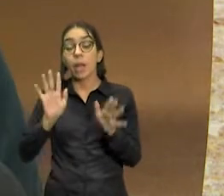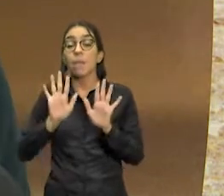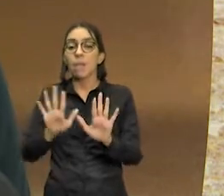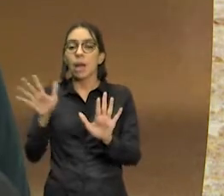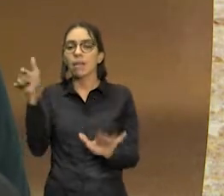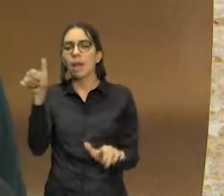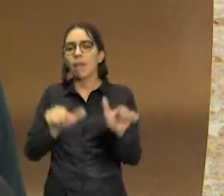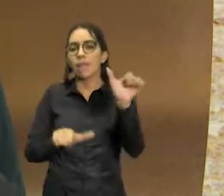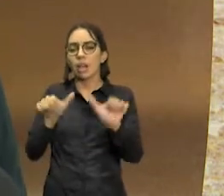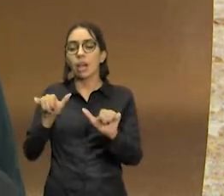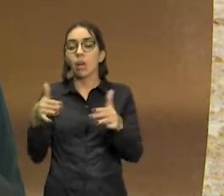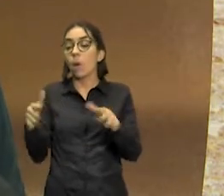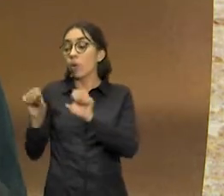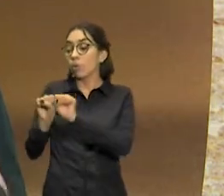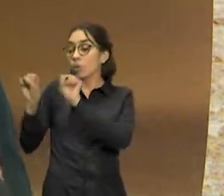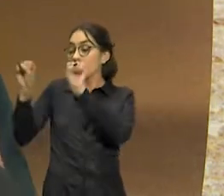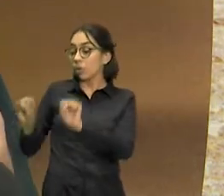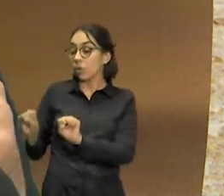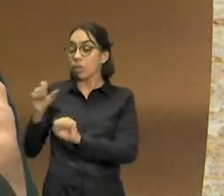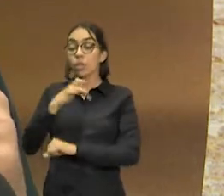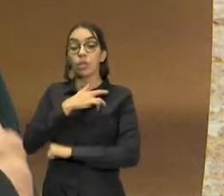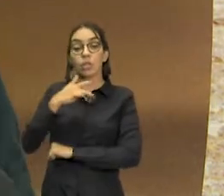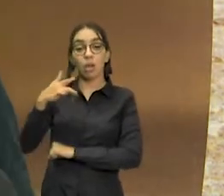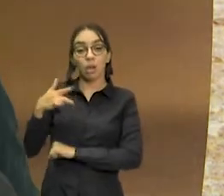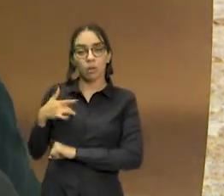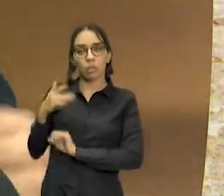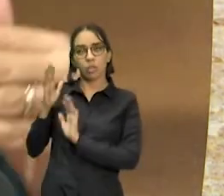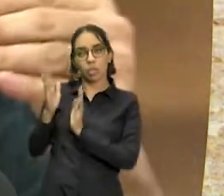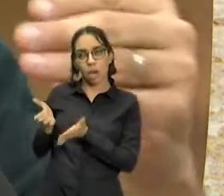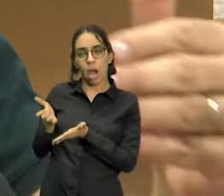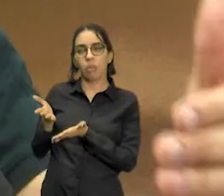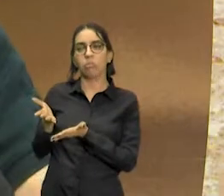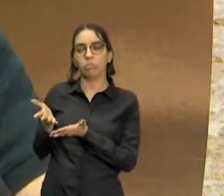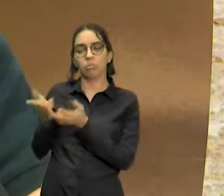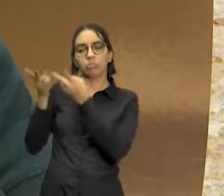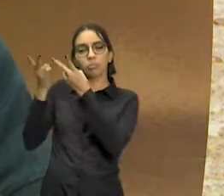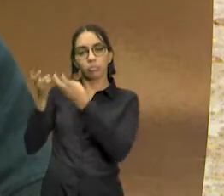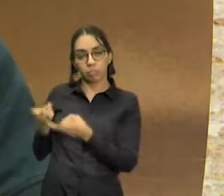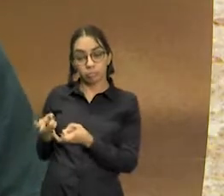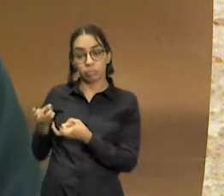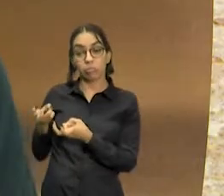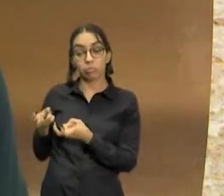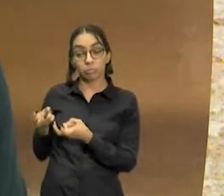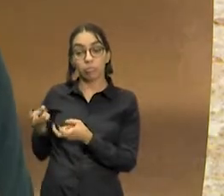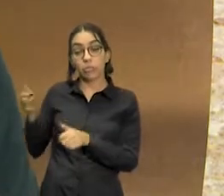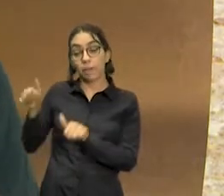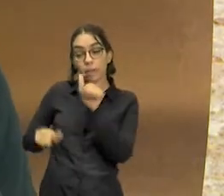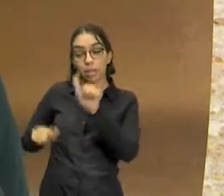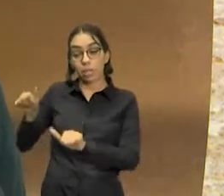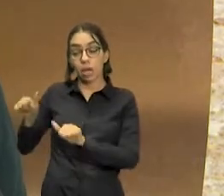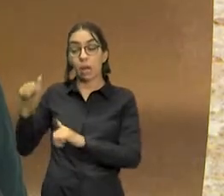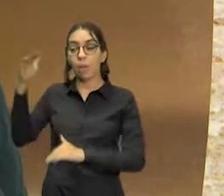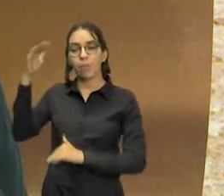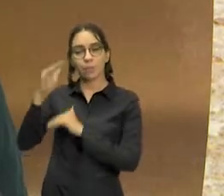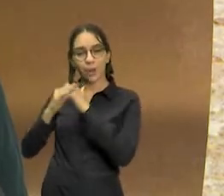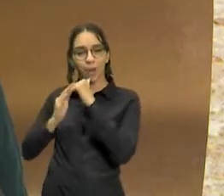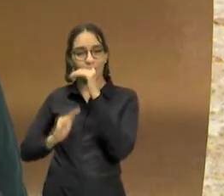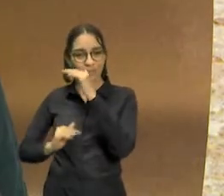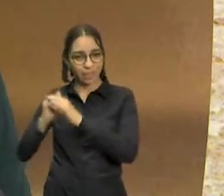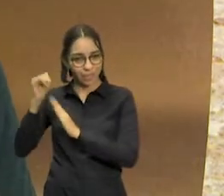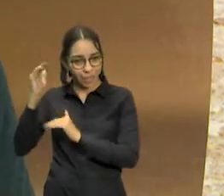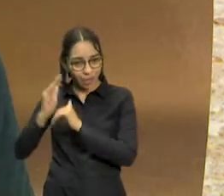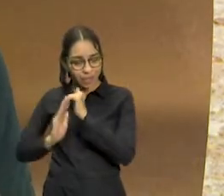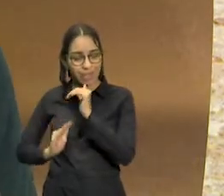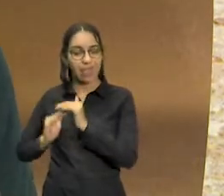sistema de saúde como um todo. Então, eu preciso analisar a força de trabalho, ou seja, os trabalhadores da saúde,